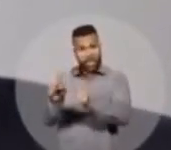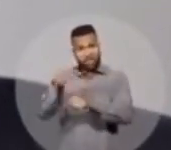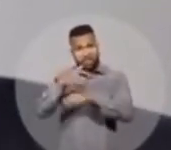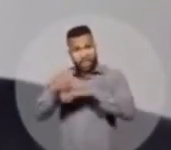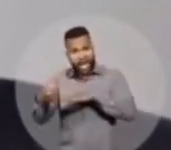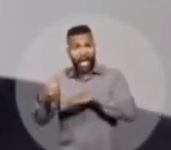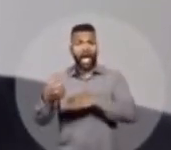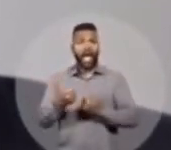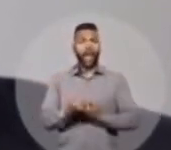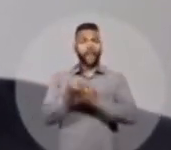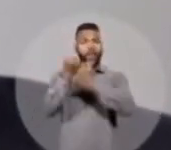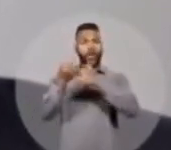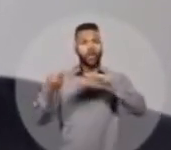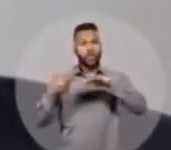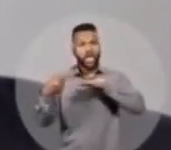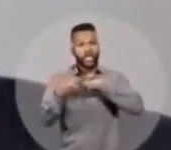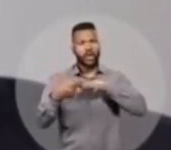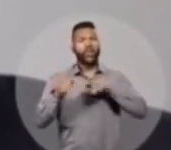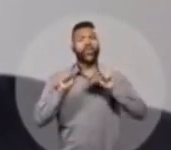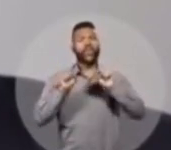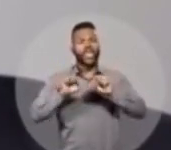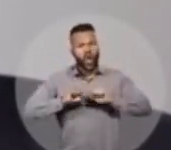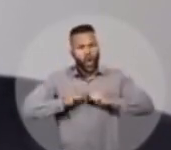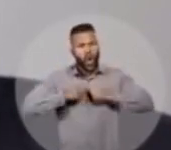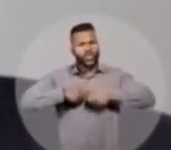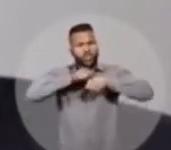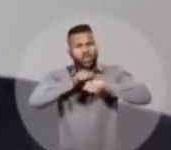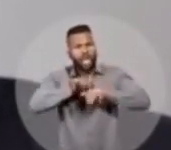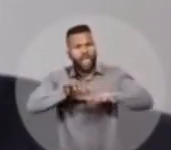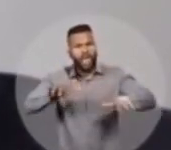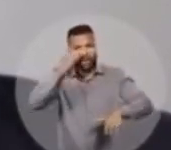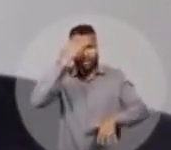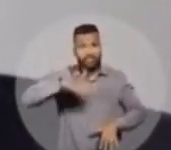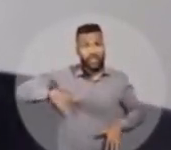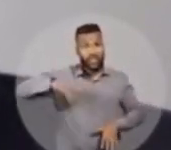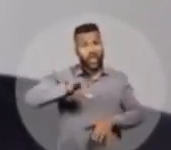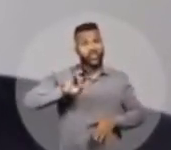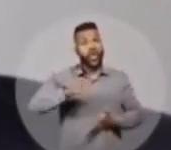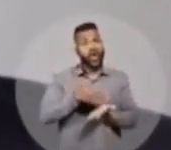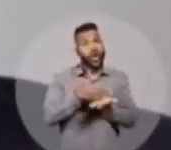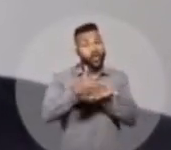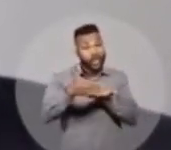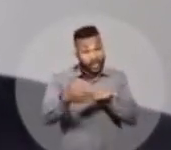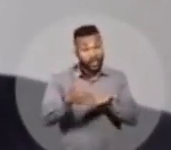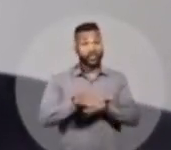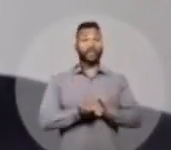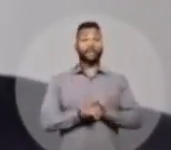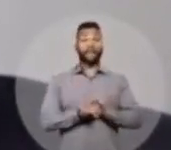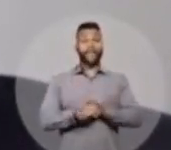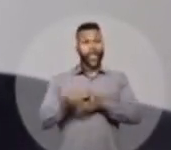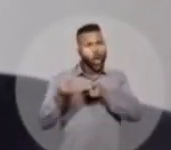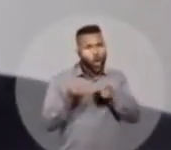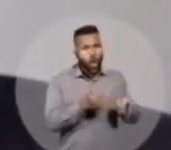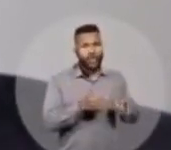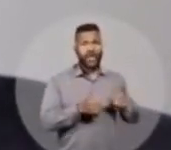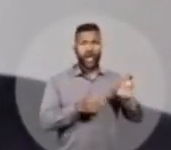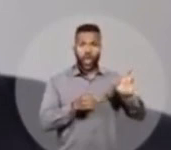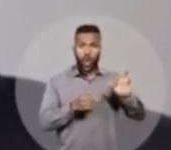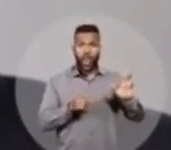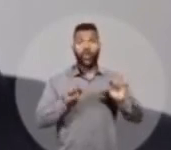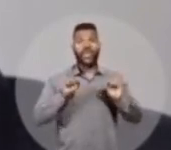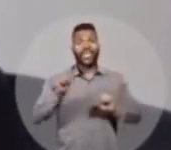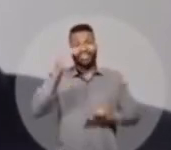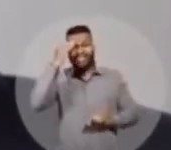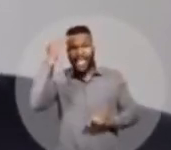Com o apoio da grande mídia, alimentaram o ódio entre as pessoas. E isso foi só o começo. Enquanto perseguem Lula, o